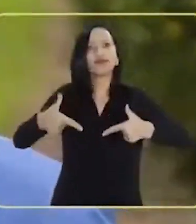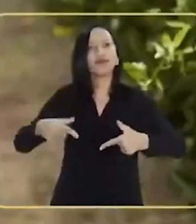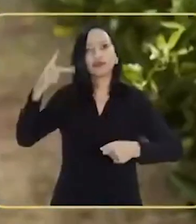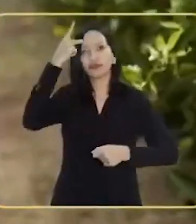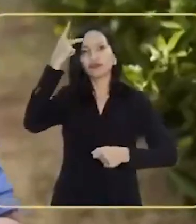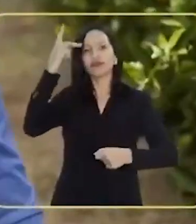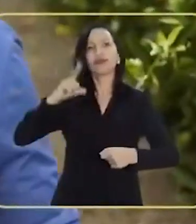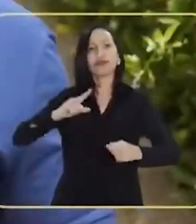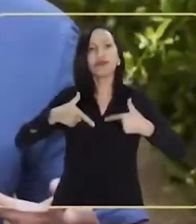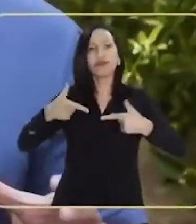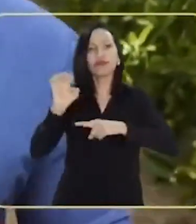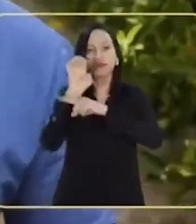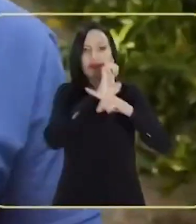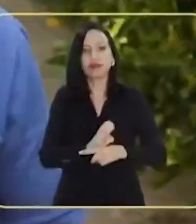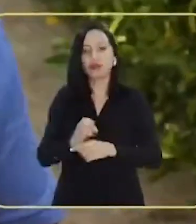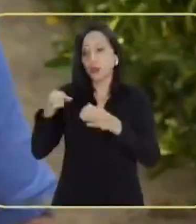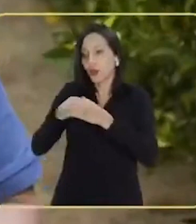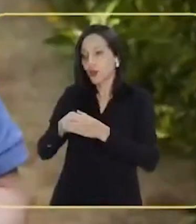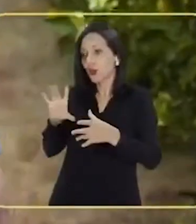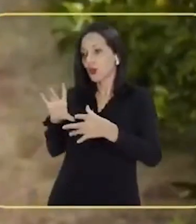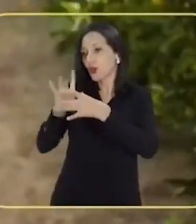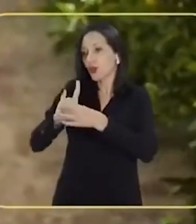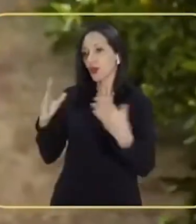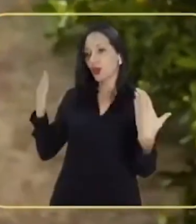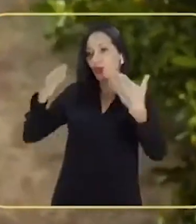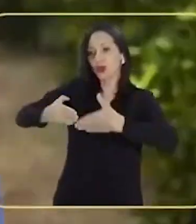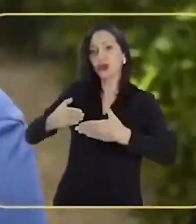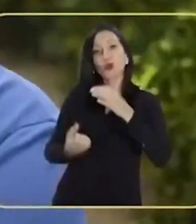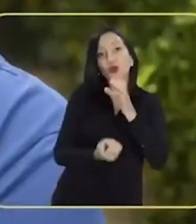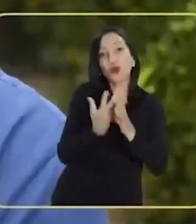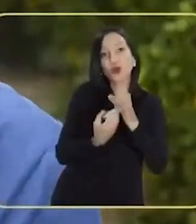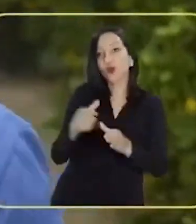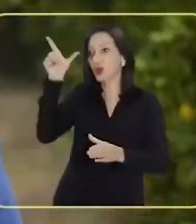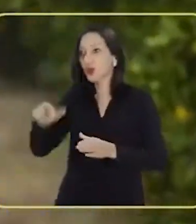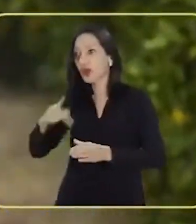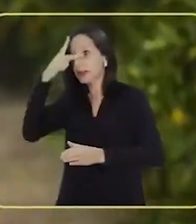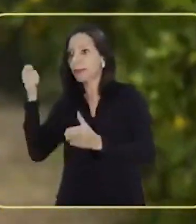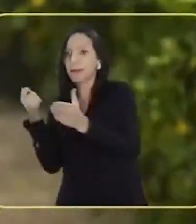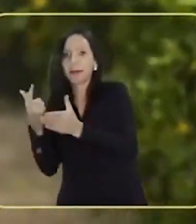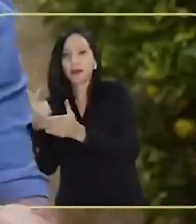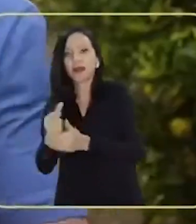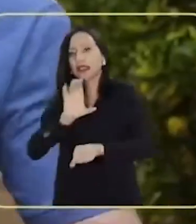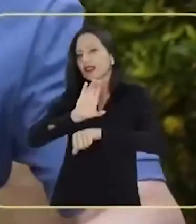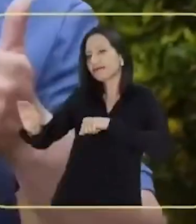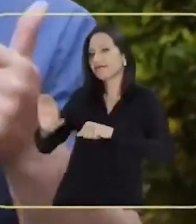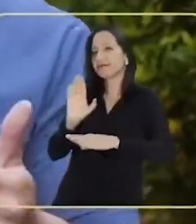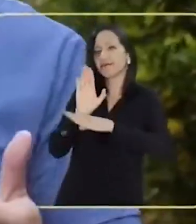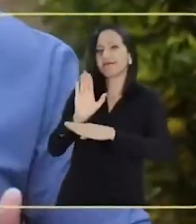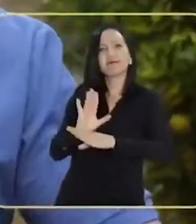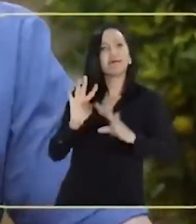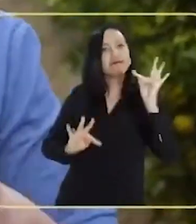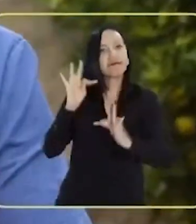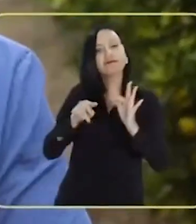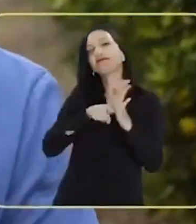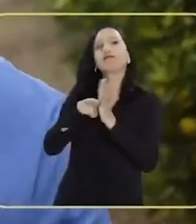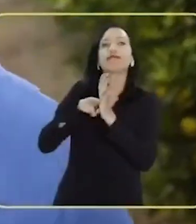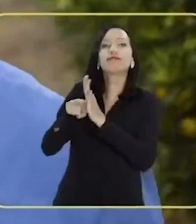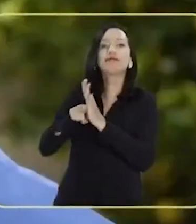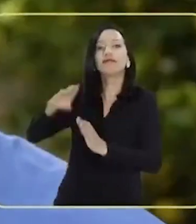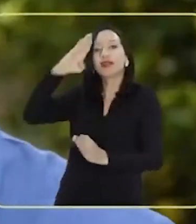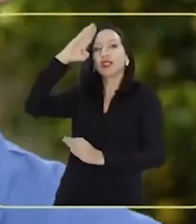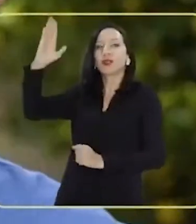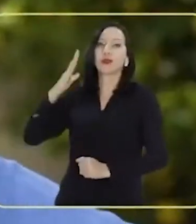ação do estado Programas voltados para os pequenos Incluindo conexão direta Entre a produção e o consumidor Crédito, assistência técnica e